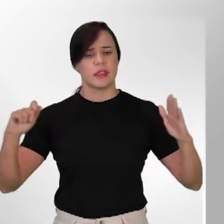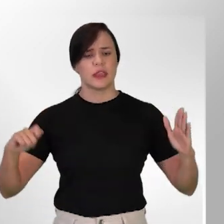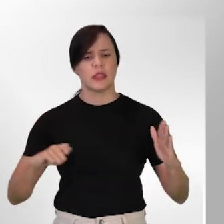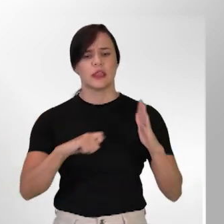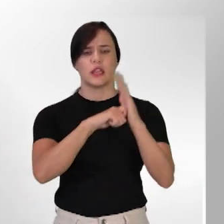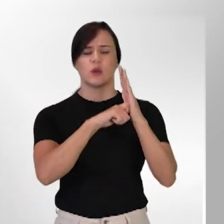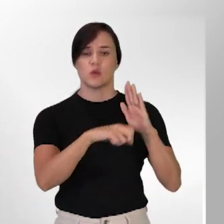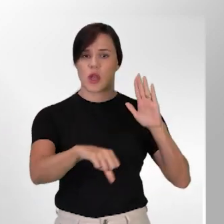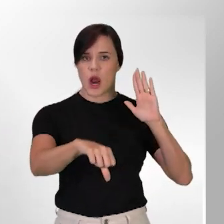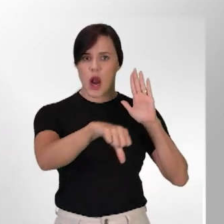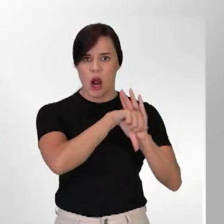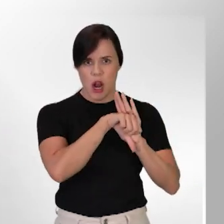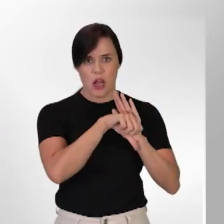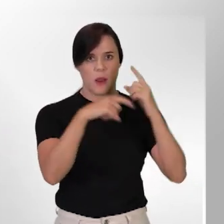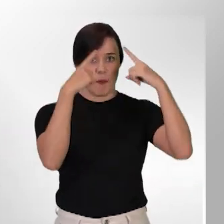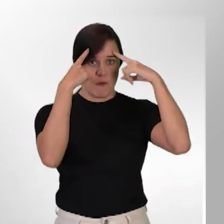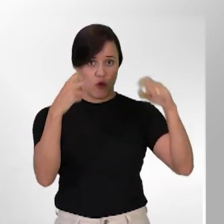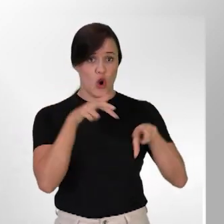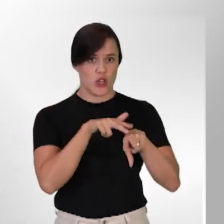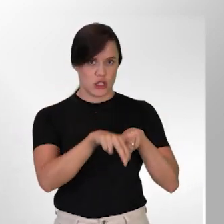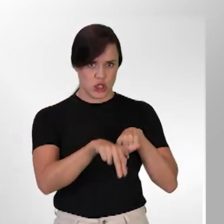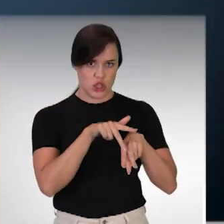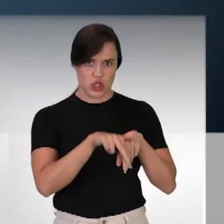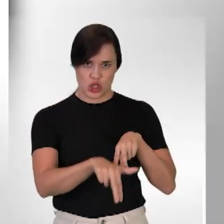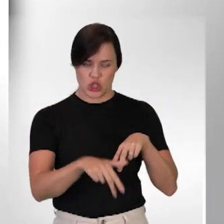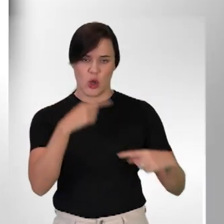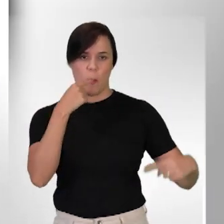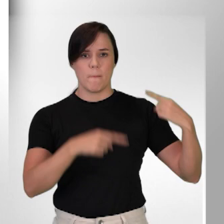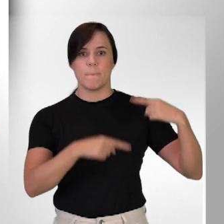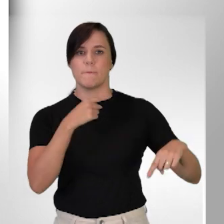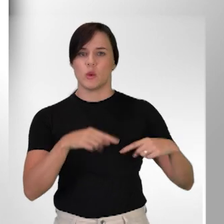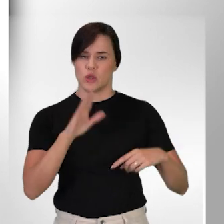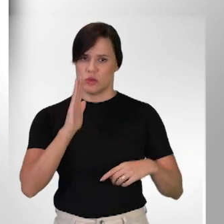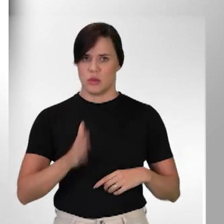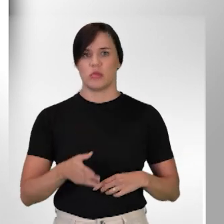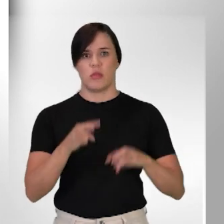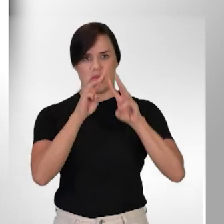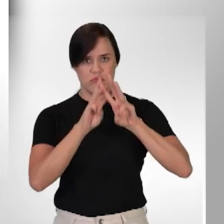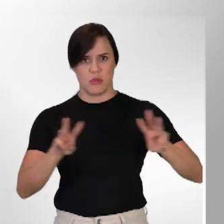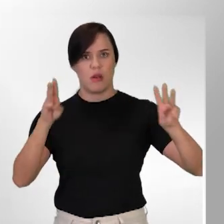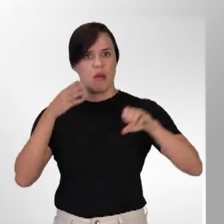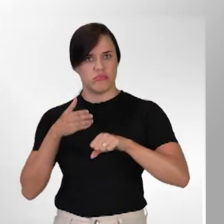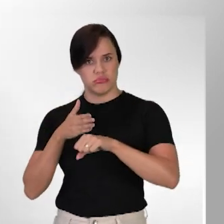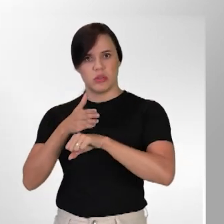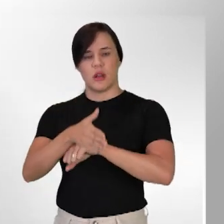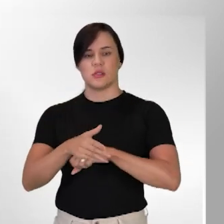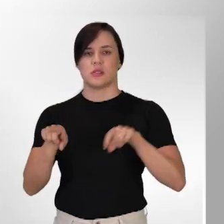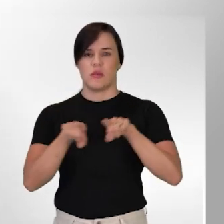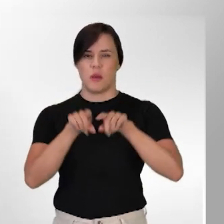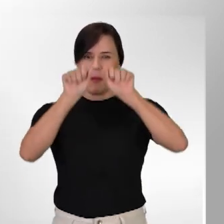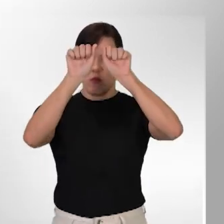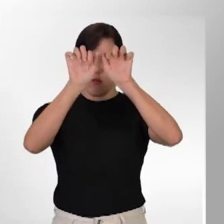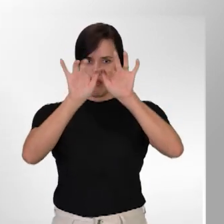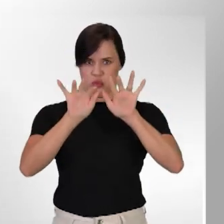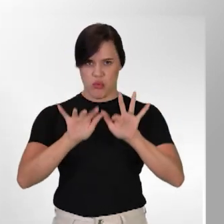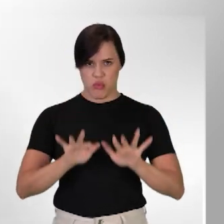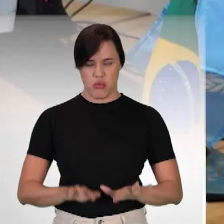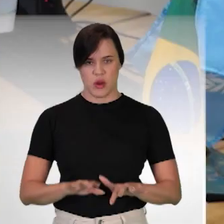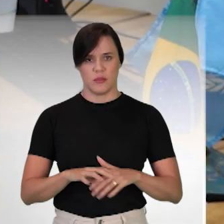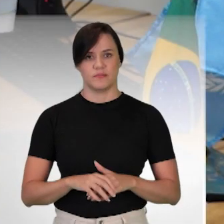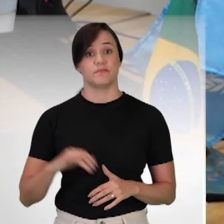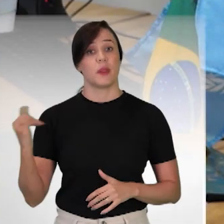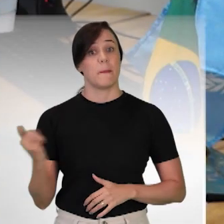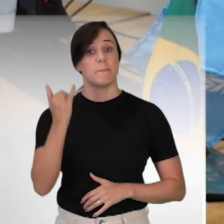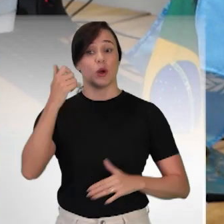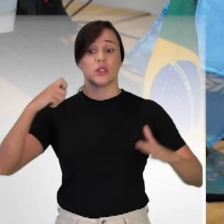de violência de gênero na política, o Ministério Público Federal tem um canal que pode ser acessado e um formulário a ser preenchido.